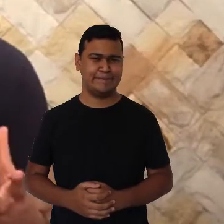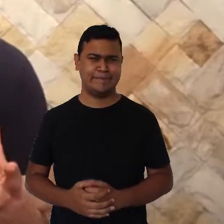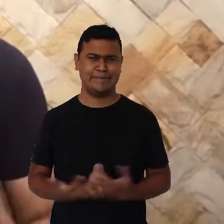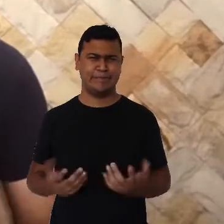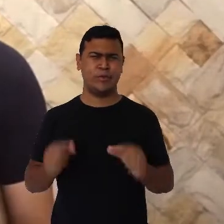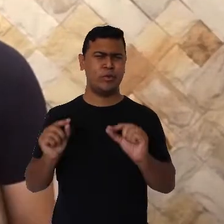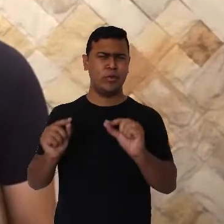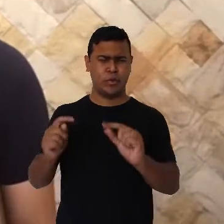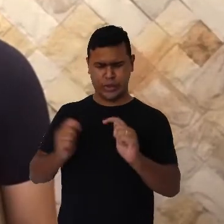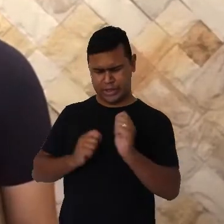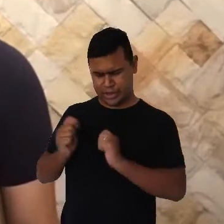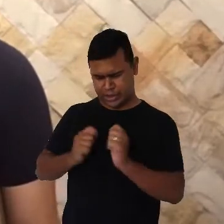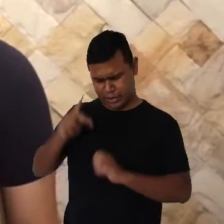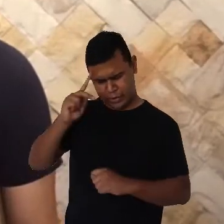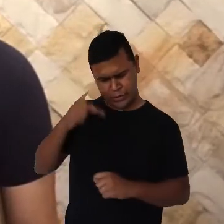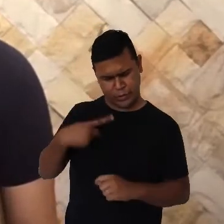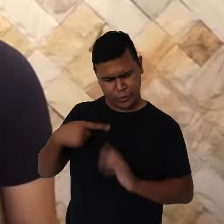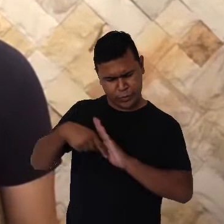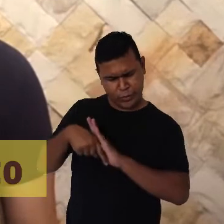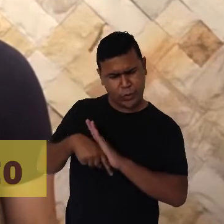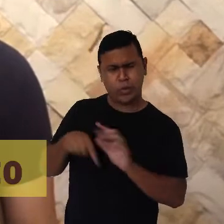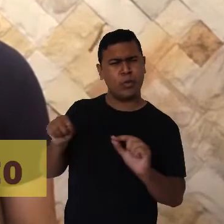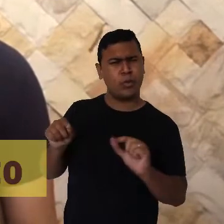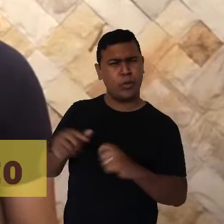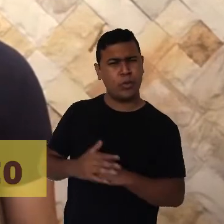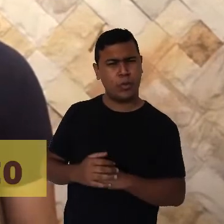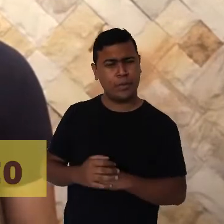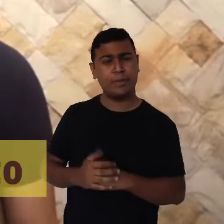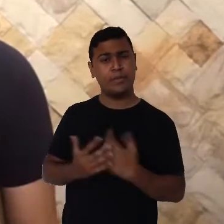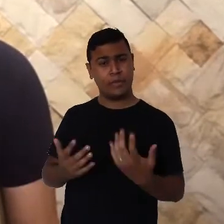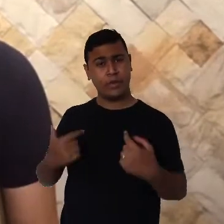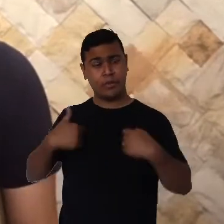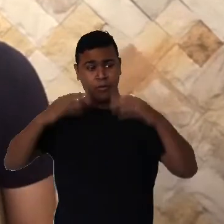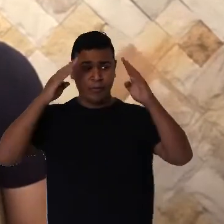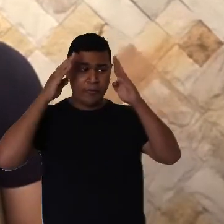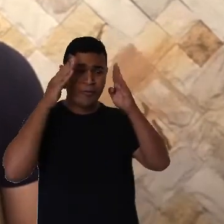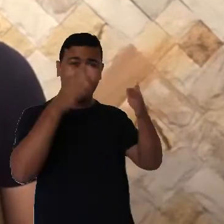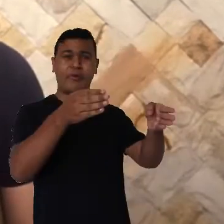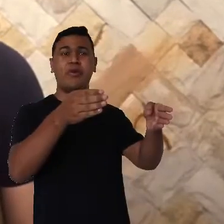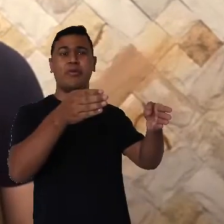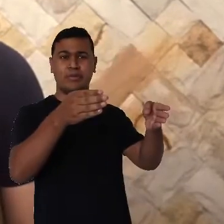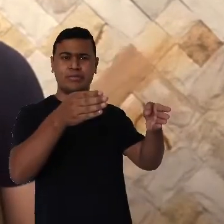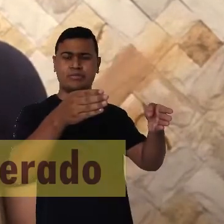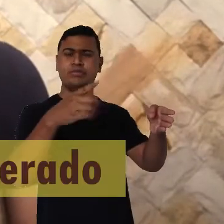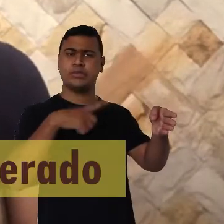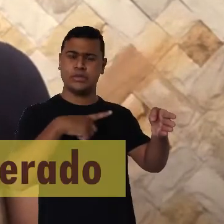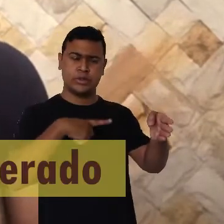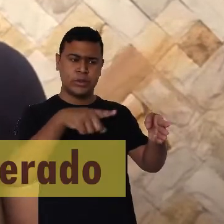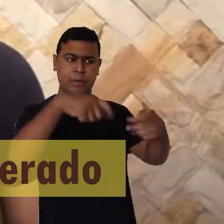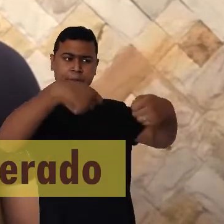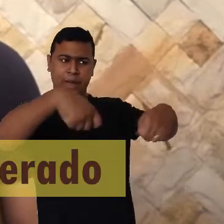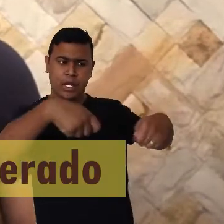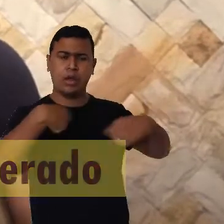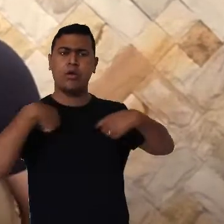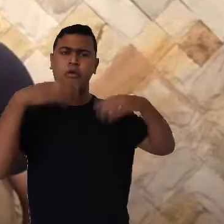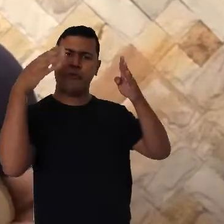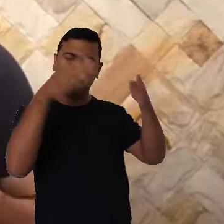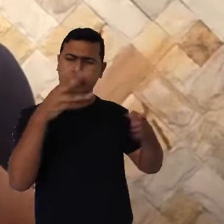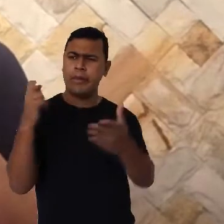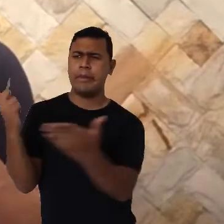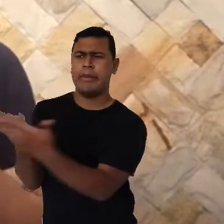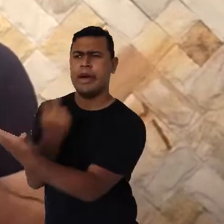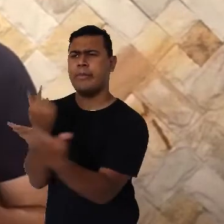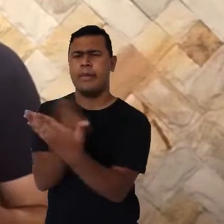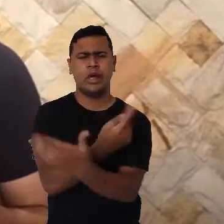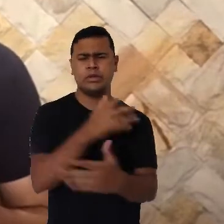Autorregulação é uma habilidade que nos permite manter o foco na tarefa quando temos algo a fazer, lidar com o inesperado e não